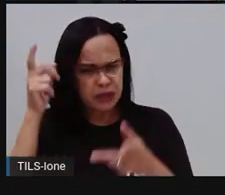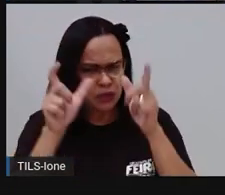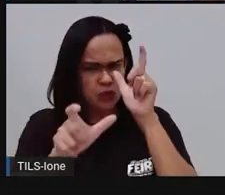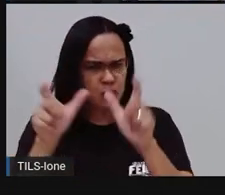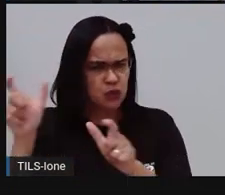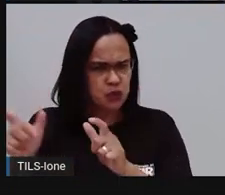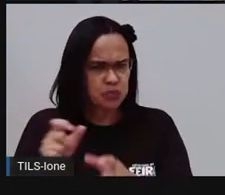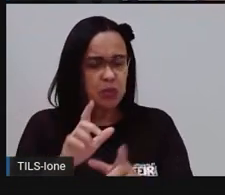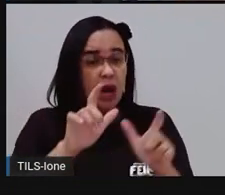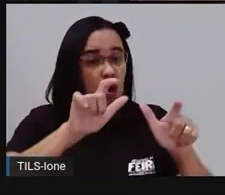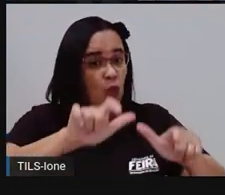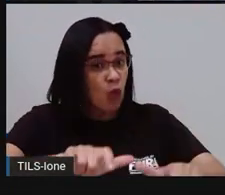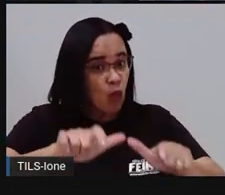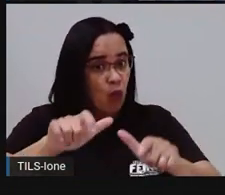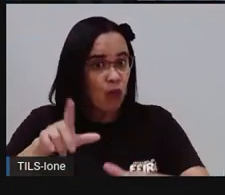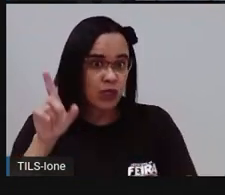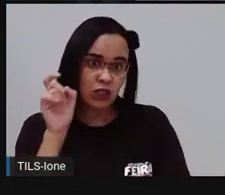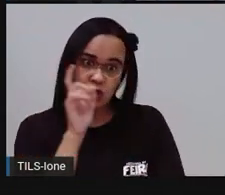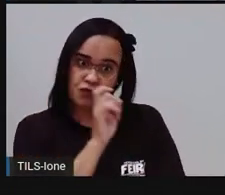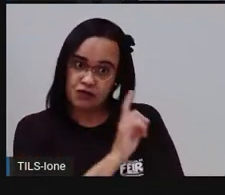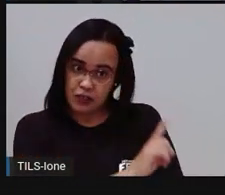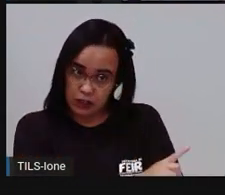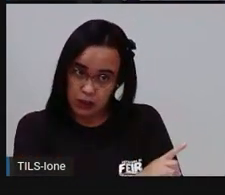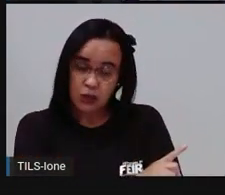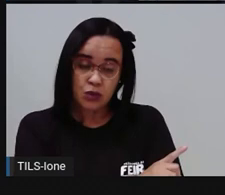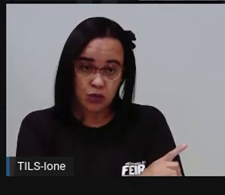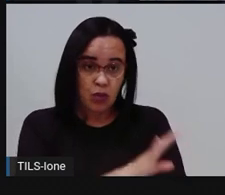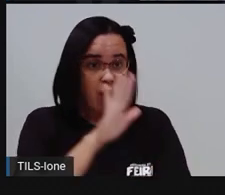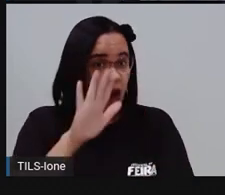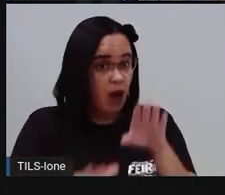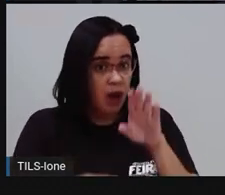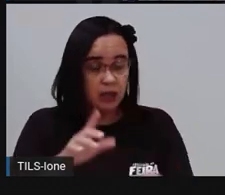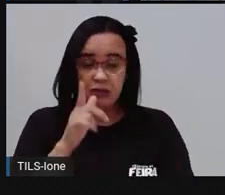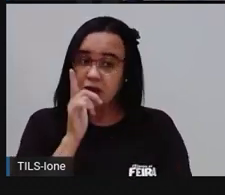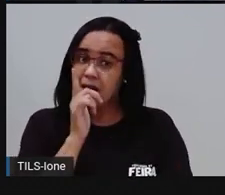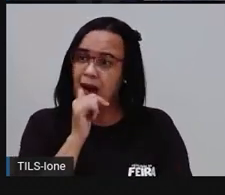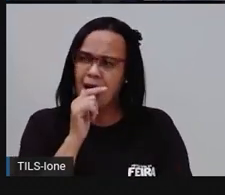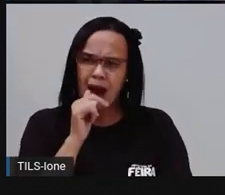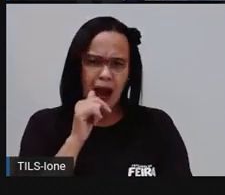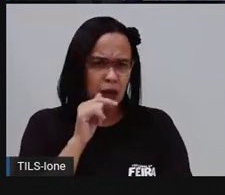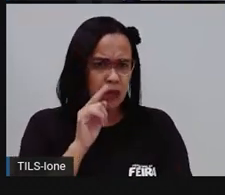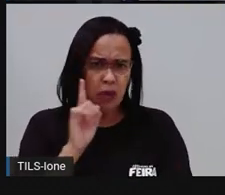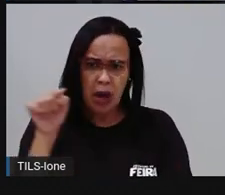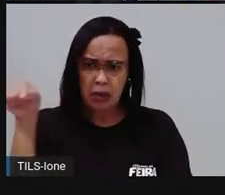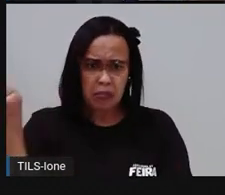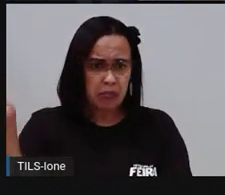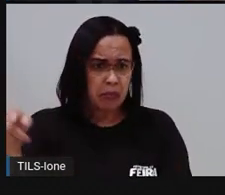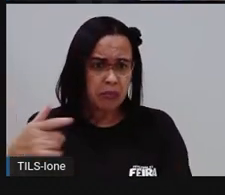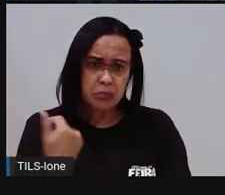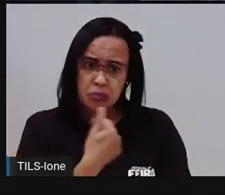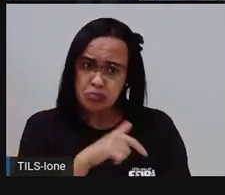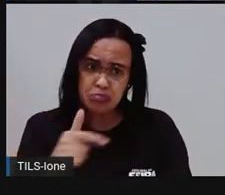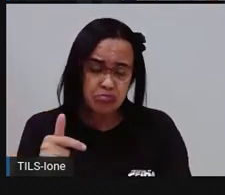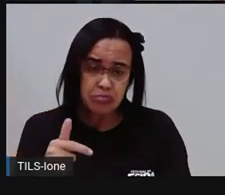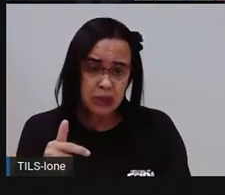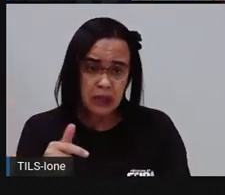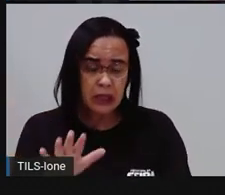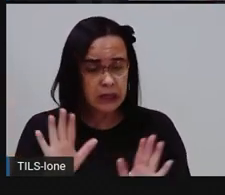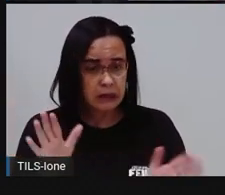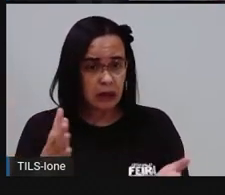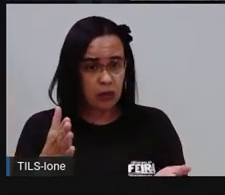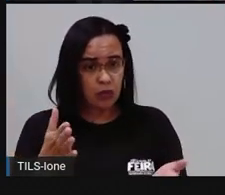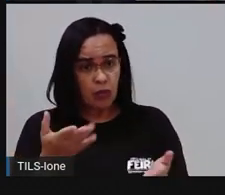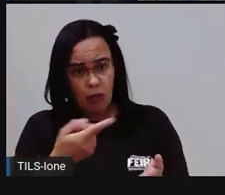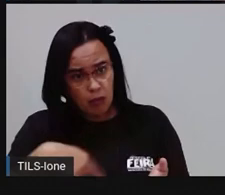para chegar, E a gente que tem acesso, a gente não vai usar de qualquer forma, gastar a vontade, não. Primeiro, porque lá o